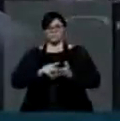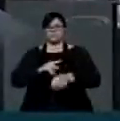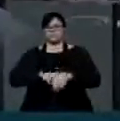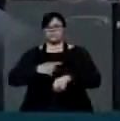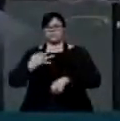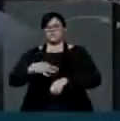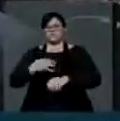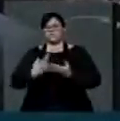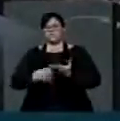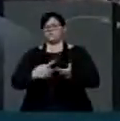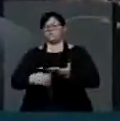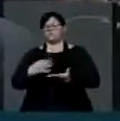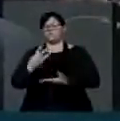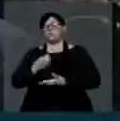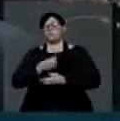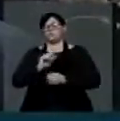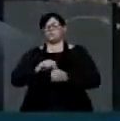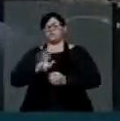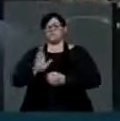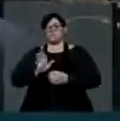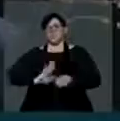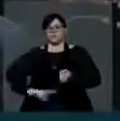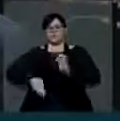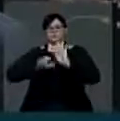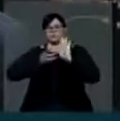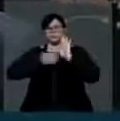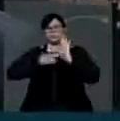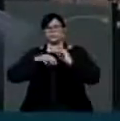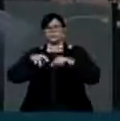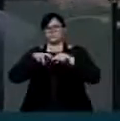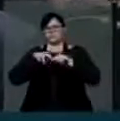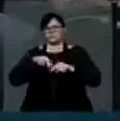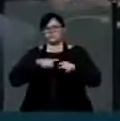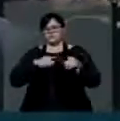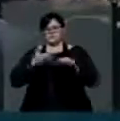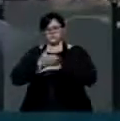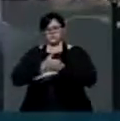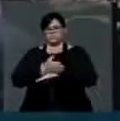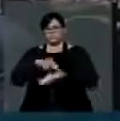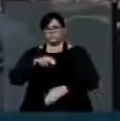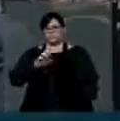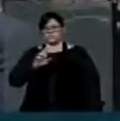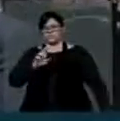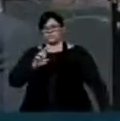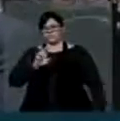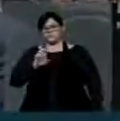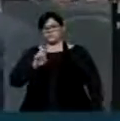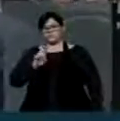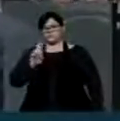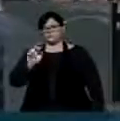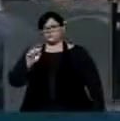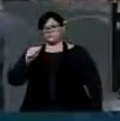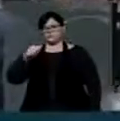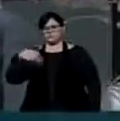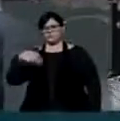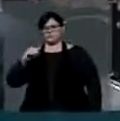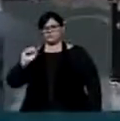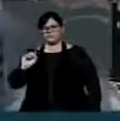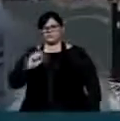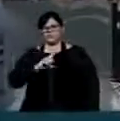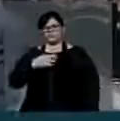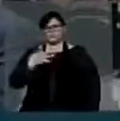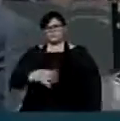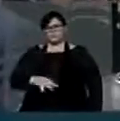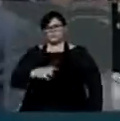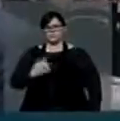Exª tem assumido todos os compromissos. Então, sendo assim, e já com a ida do senhor lá no Nereu Ramos, que quer fazer uma questão de acompanhar a V. Exª lá, tenha certeza que nós